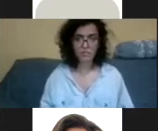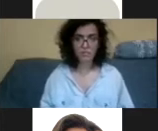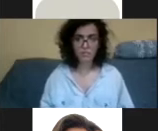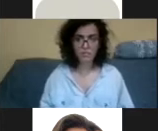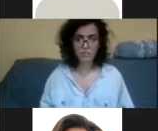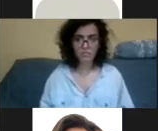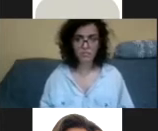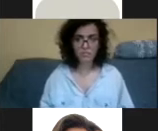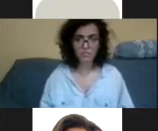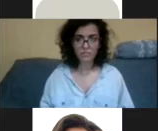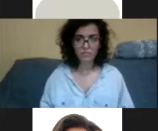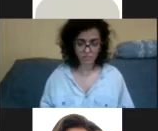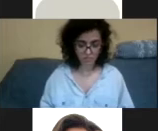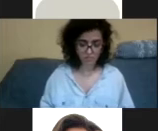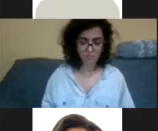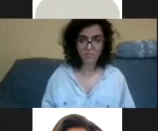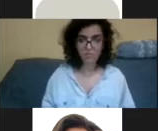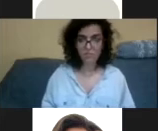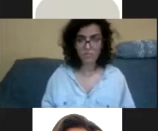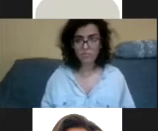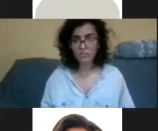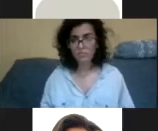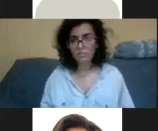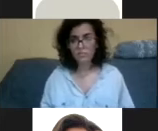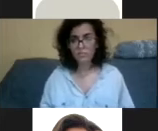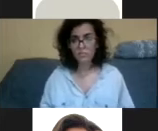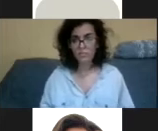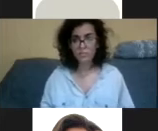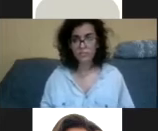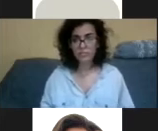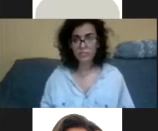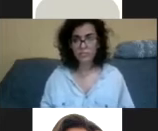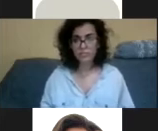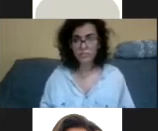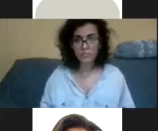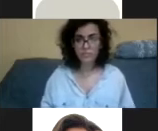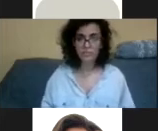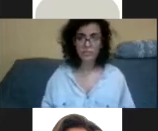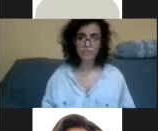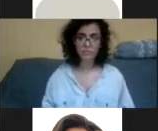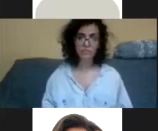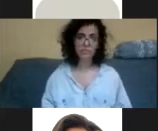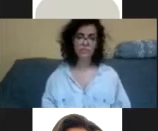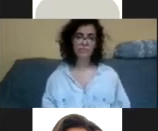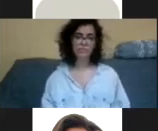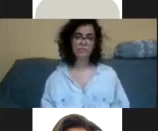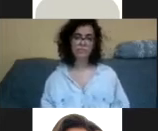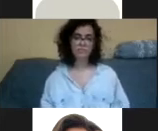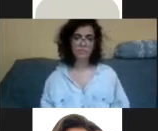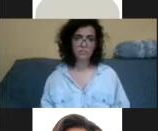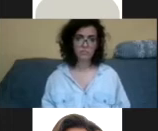é uma cartilha em linguagem simples de educação para a prevenção contra o abuso sexual infantil.